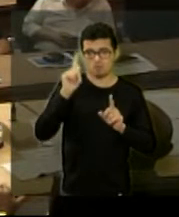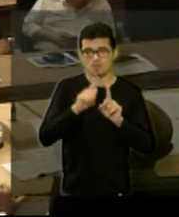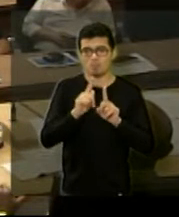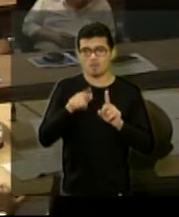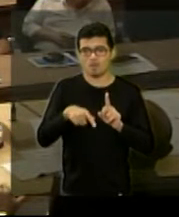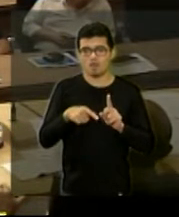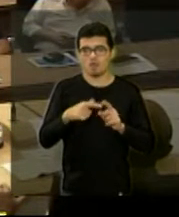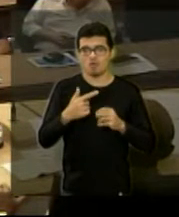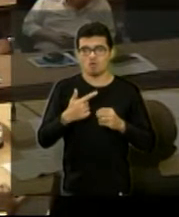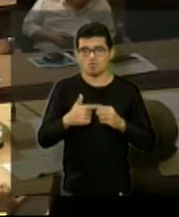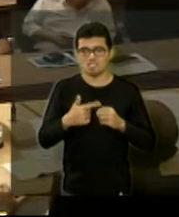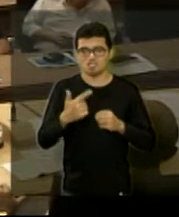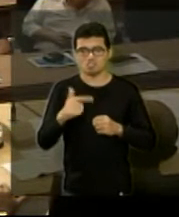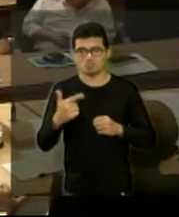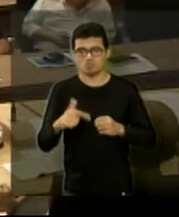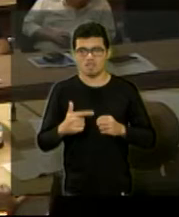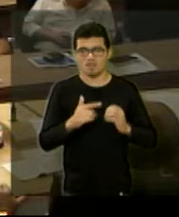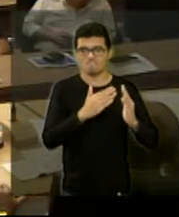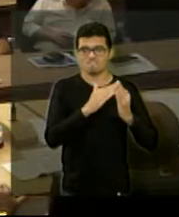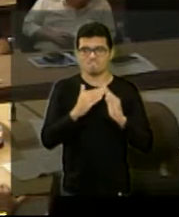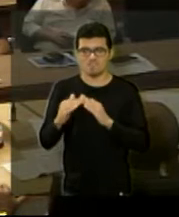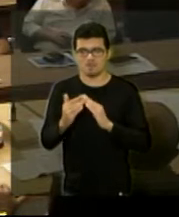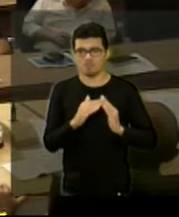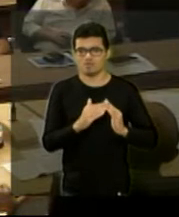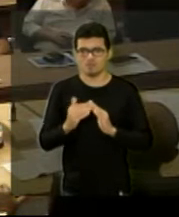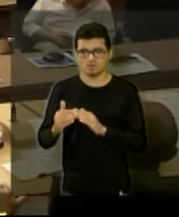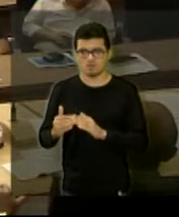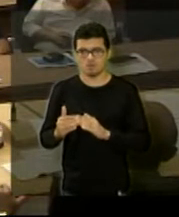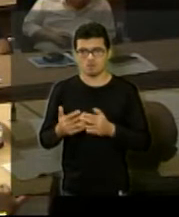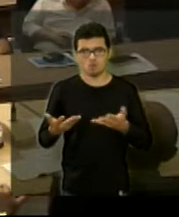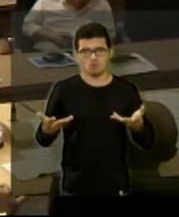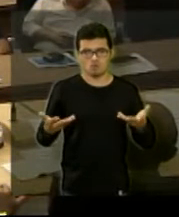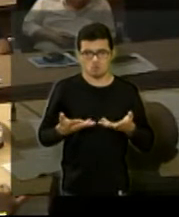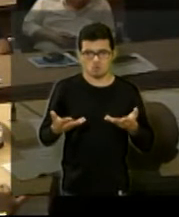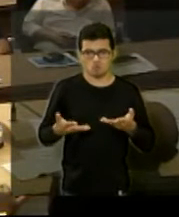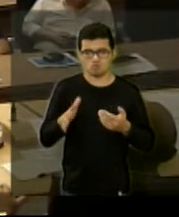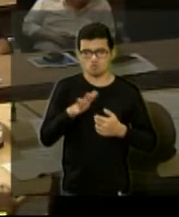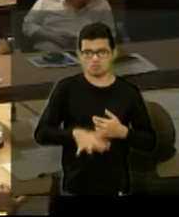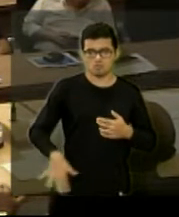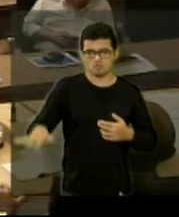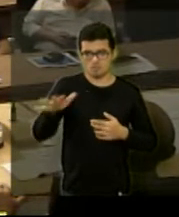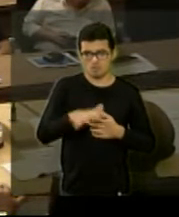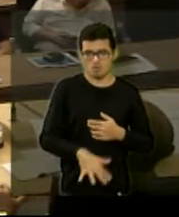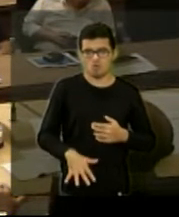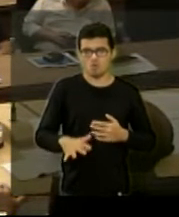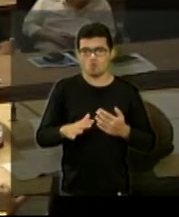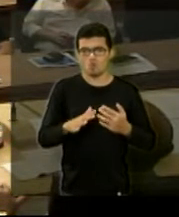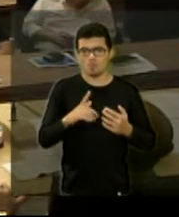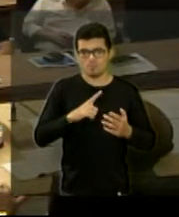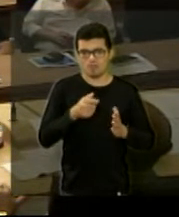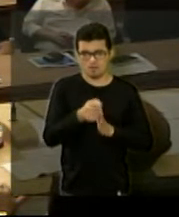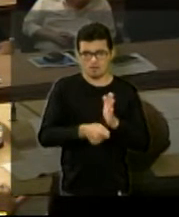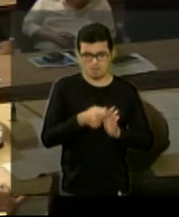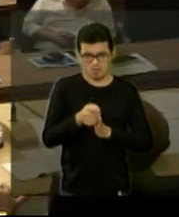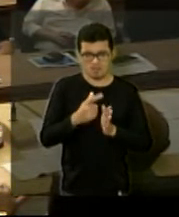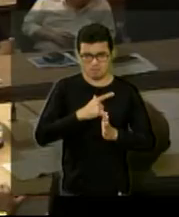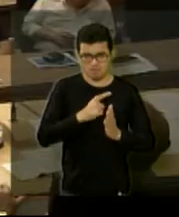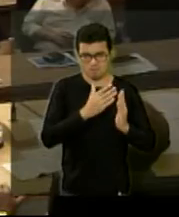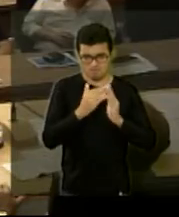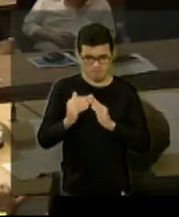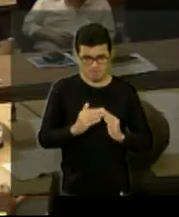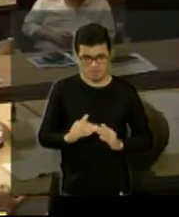existia favela, não existe favela. Hoje, no contexto geral, você acredita que a Araquara tem alguns pontos de favela ou não?